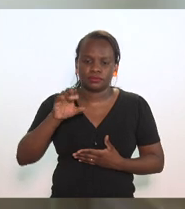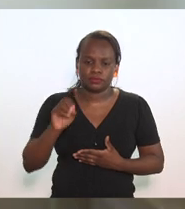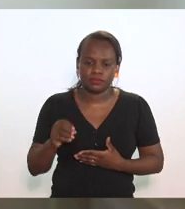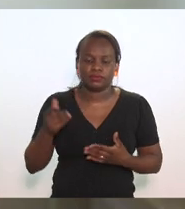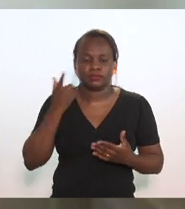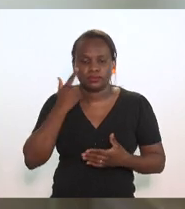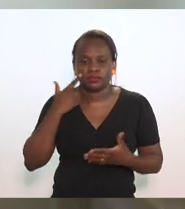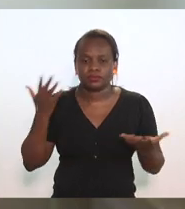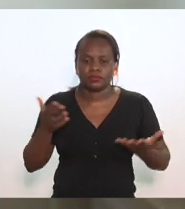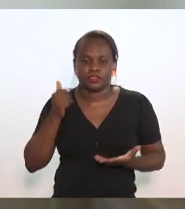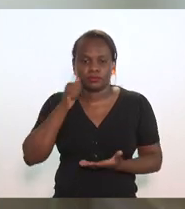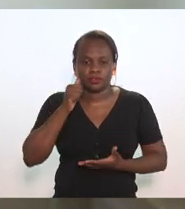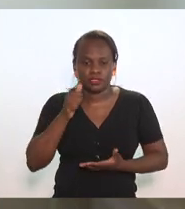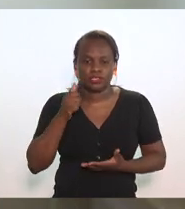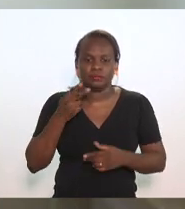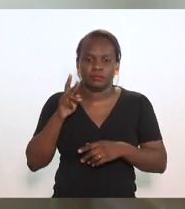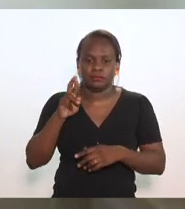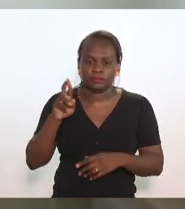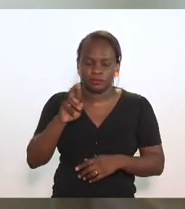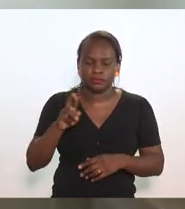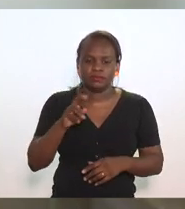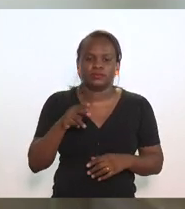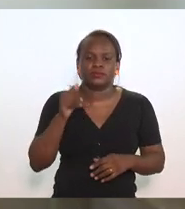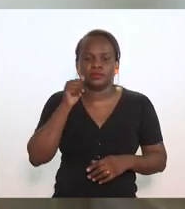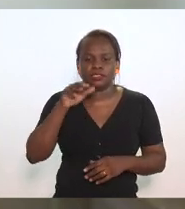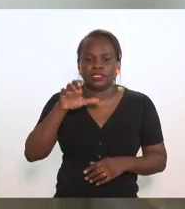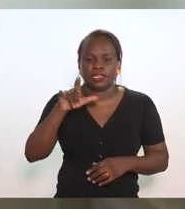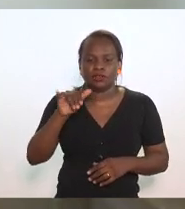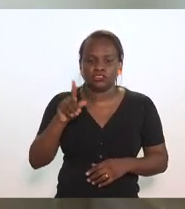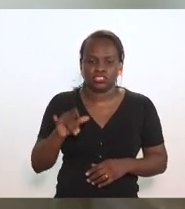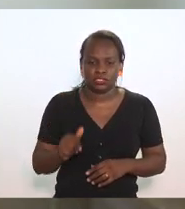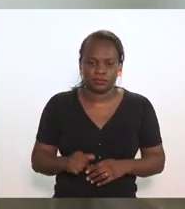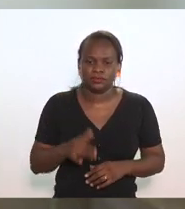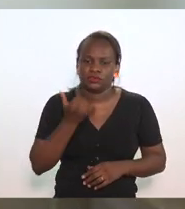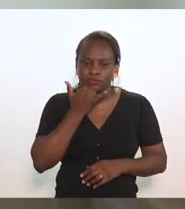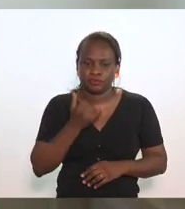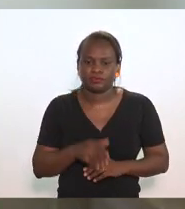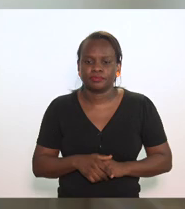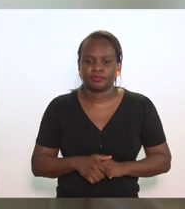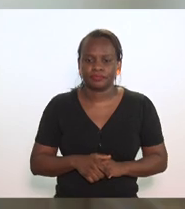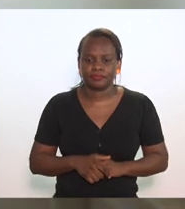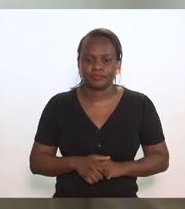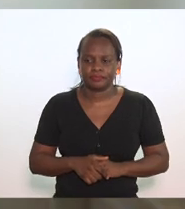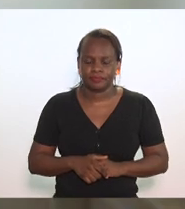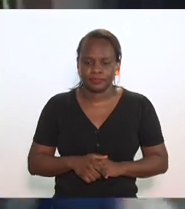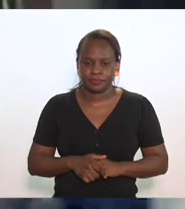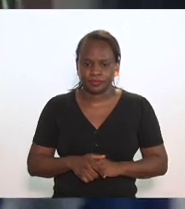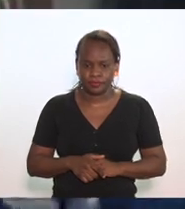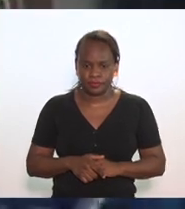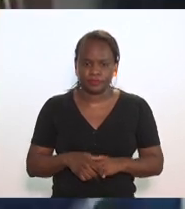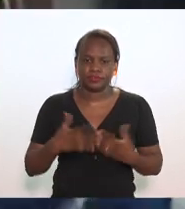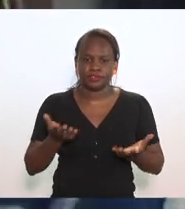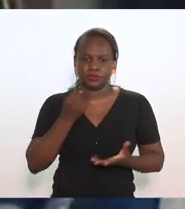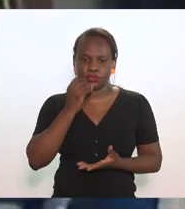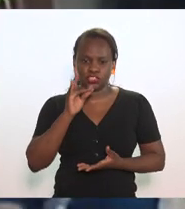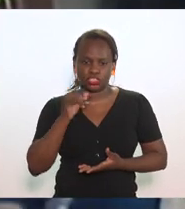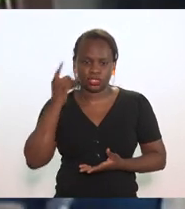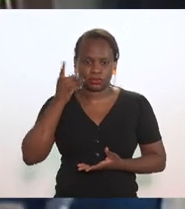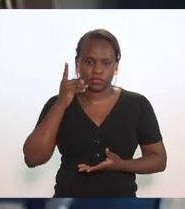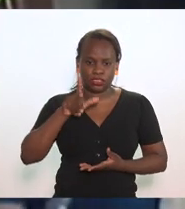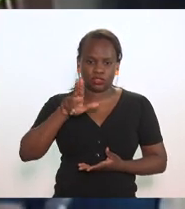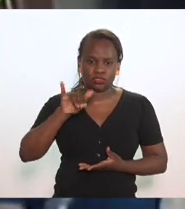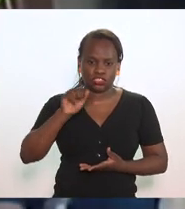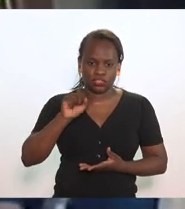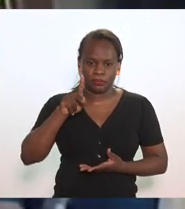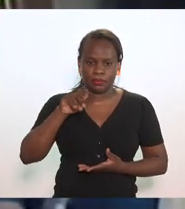agora a nossa procuradora doutora Cláudia por favor doutora desculpa Bom dia deputado Luiz Paulo bom